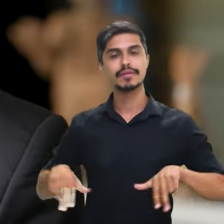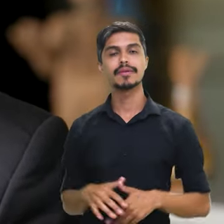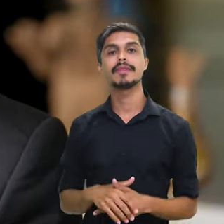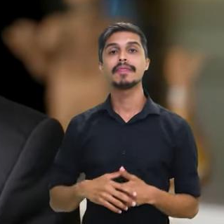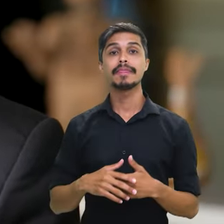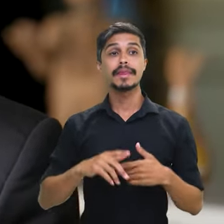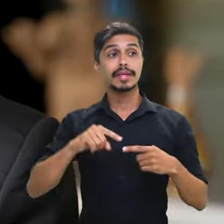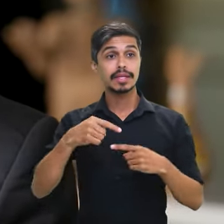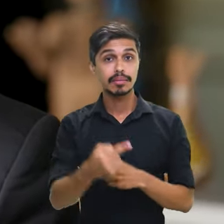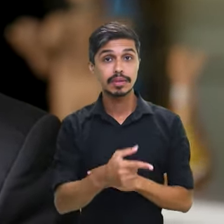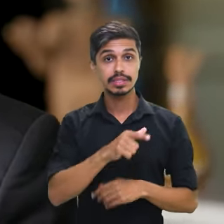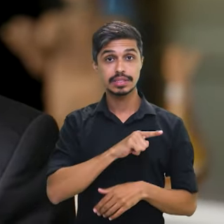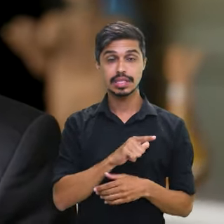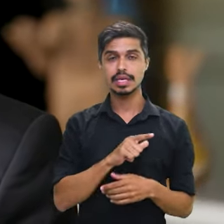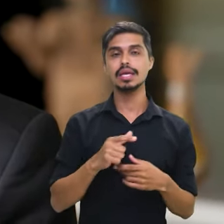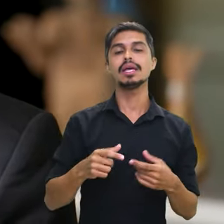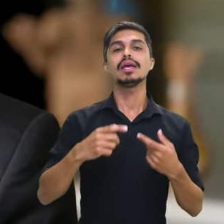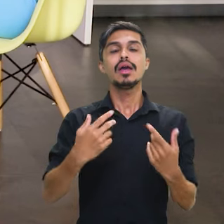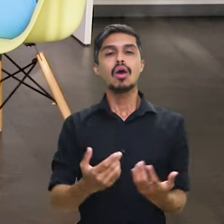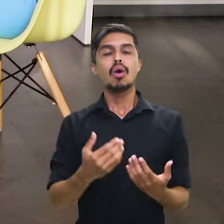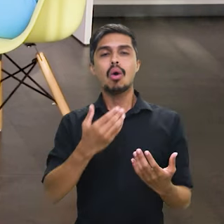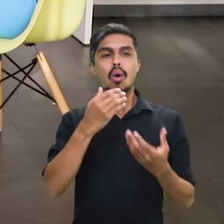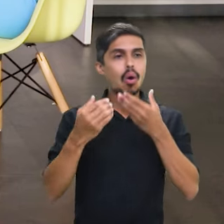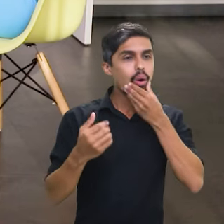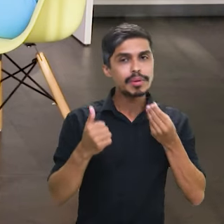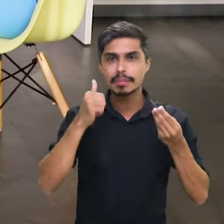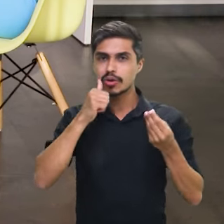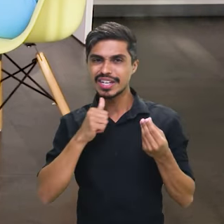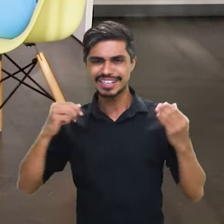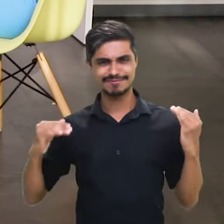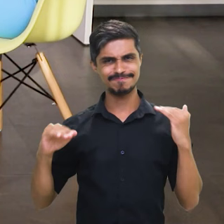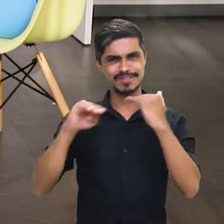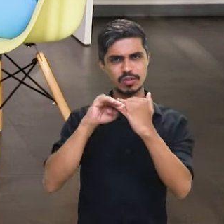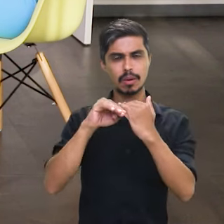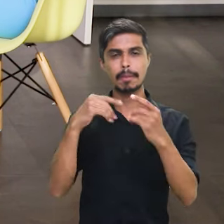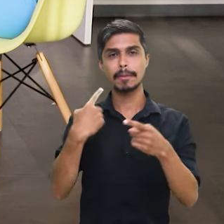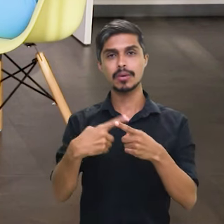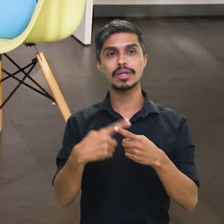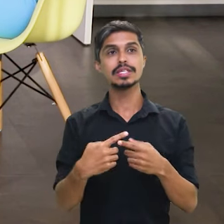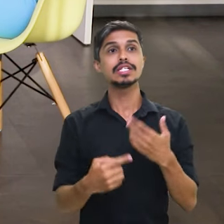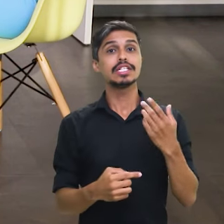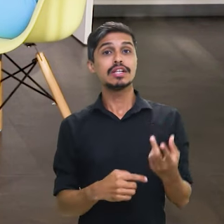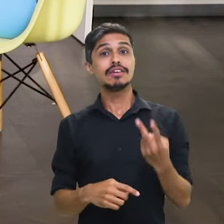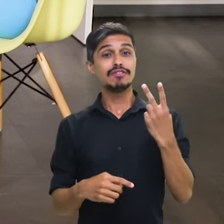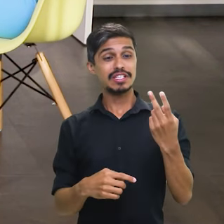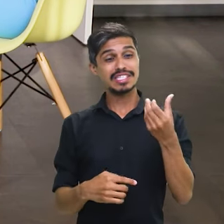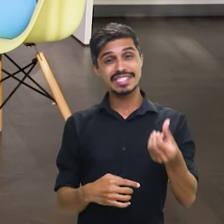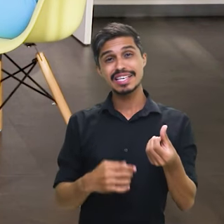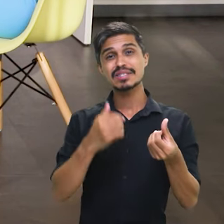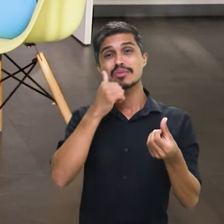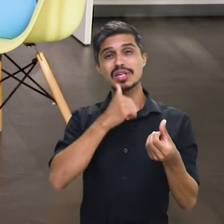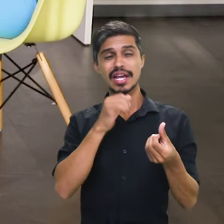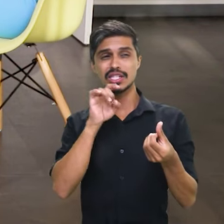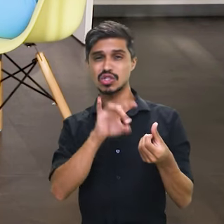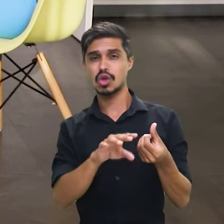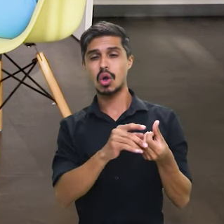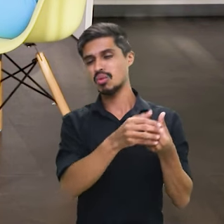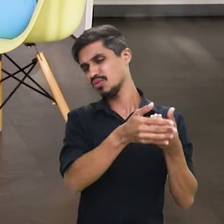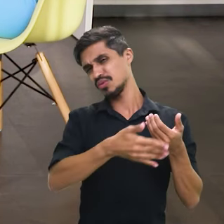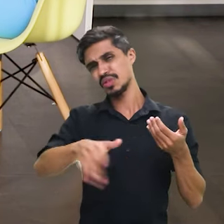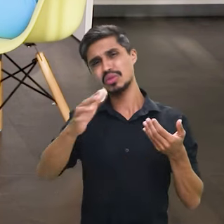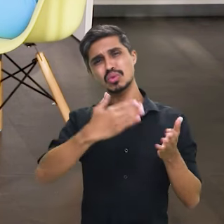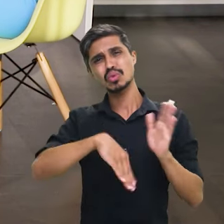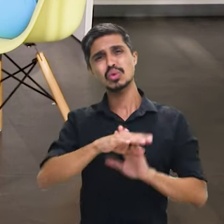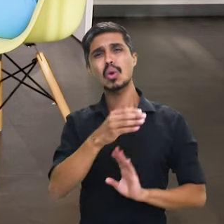vai ser de paridade entre mulheres e homens. nesses 81, 26 são mulheres e o restante são homens. A